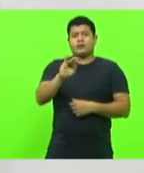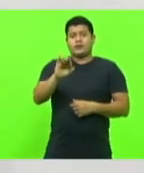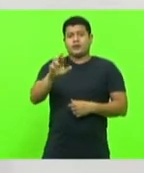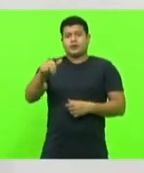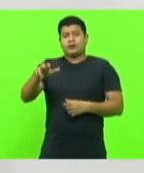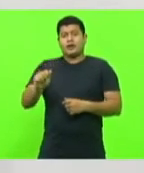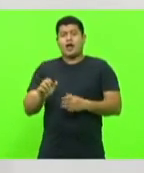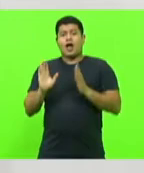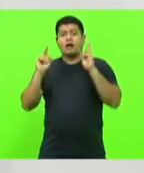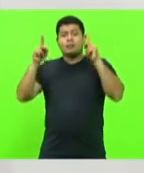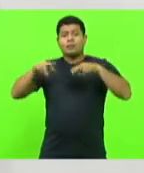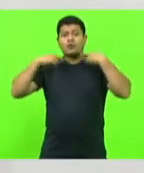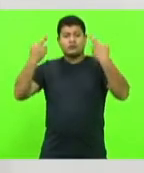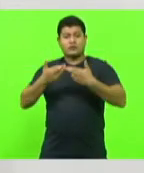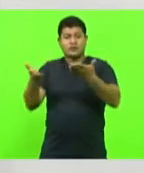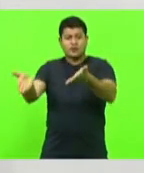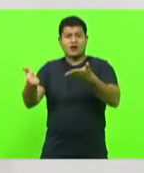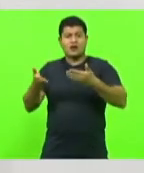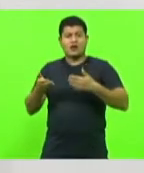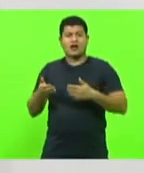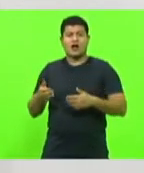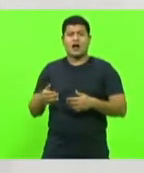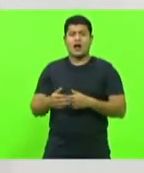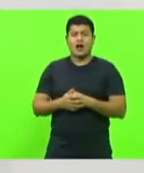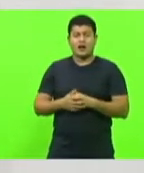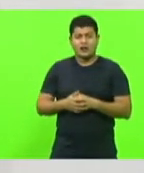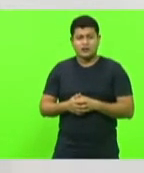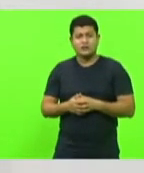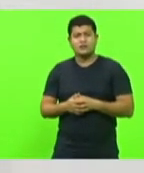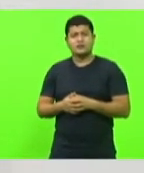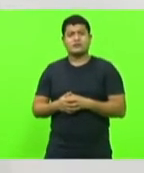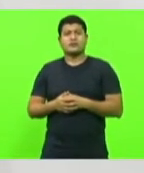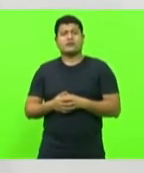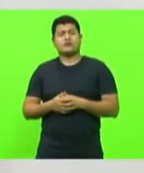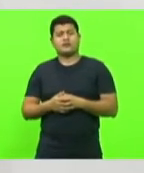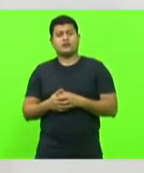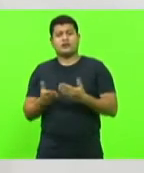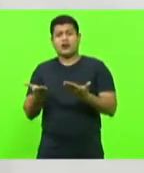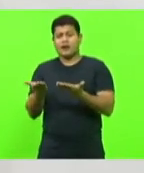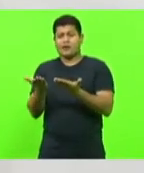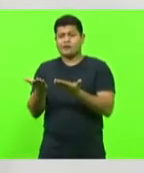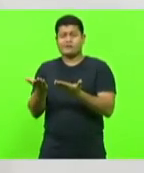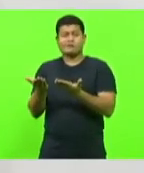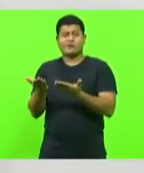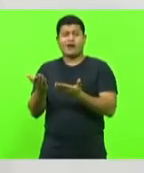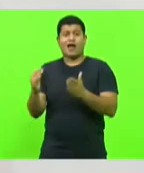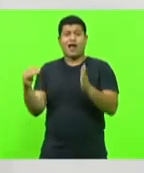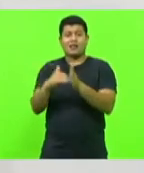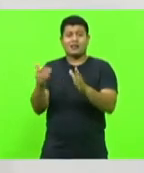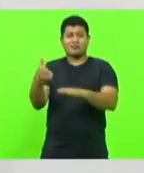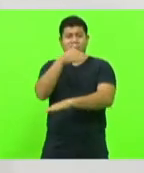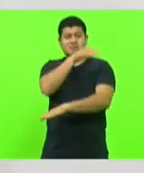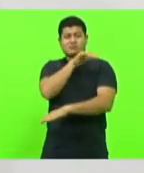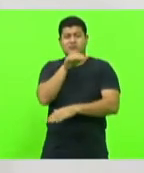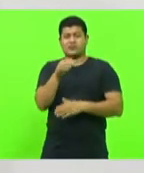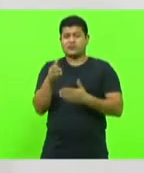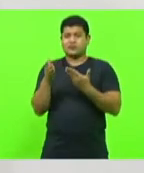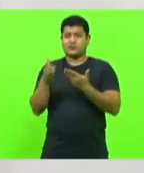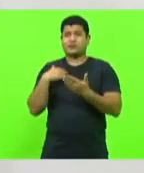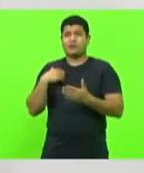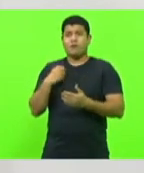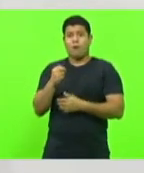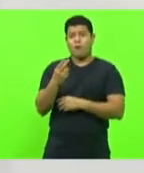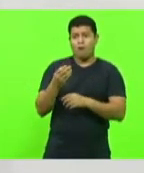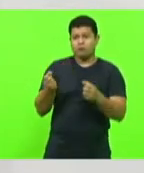Redondo, até a subida da Serra da Santa está catastrófico, é uma calamidade. Ou é andar no acostamento, ou é andar no